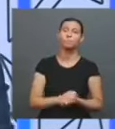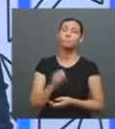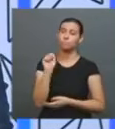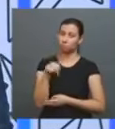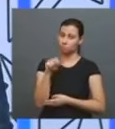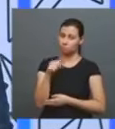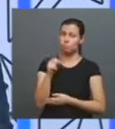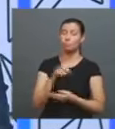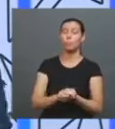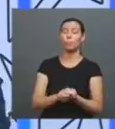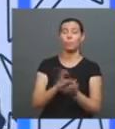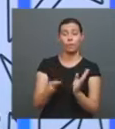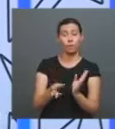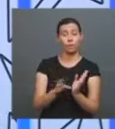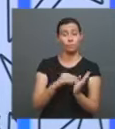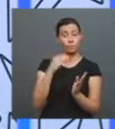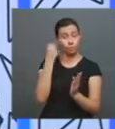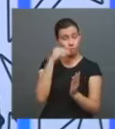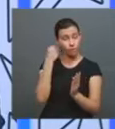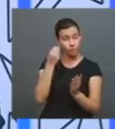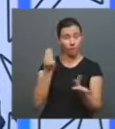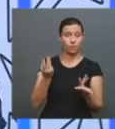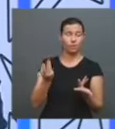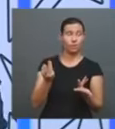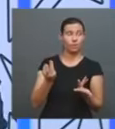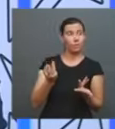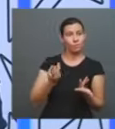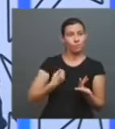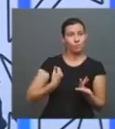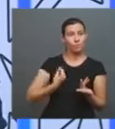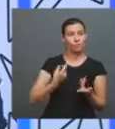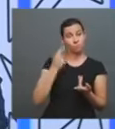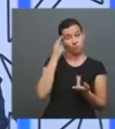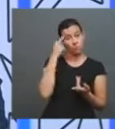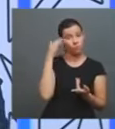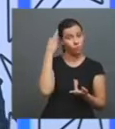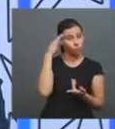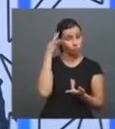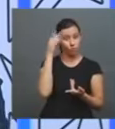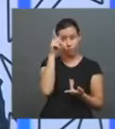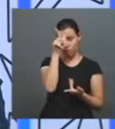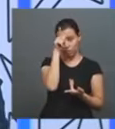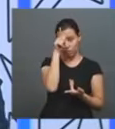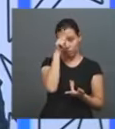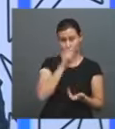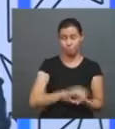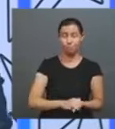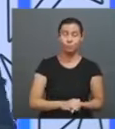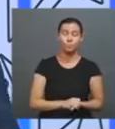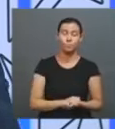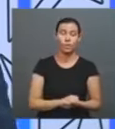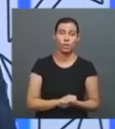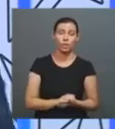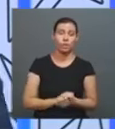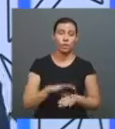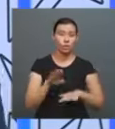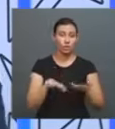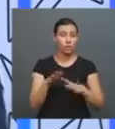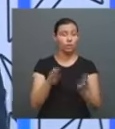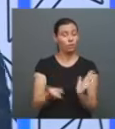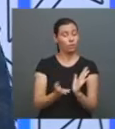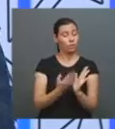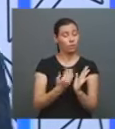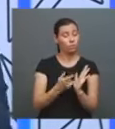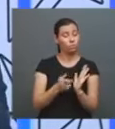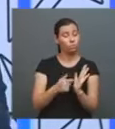Uma experiência que a gente pode chamar de experiência vivida, se a gente for pensar nos filósofos alemães. A gente, de certa maneira, quando a gente está com o livro em